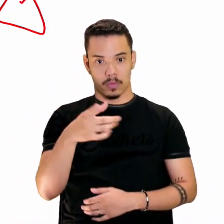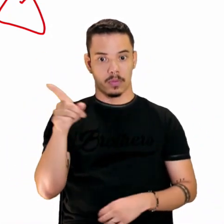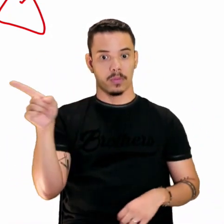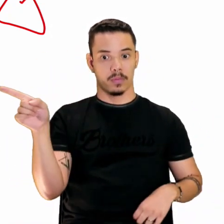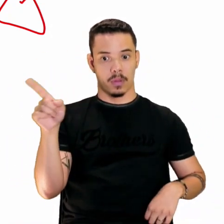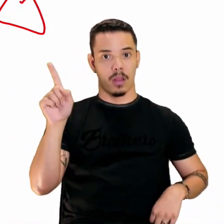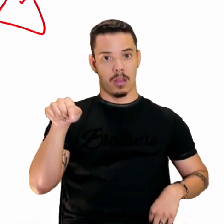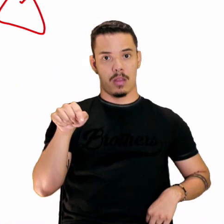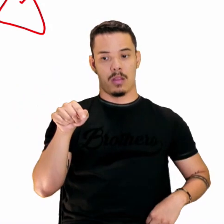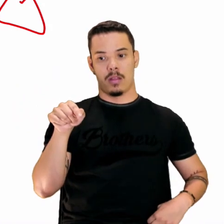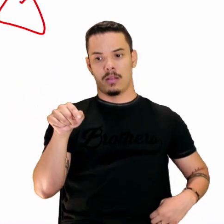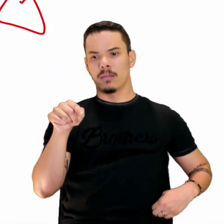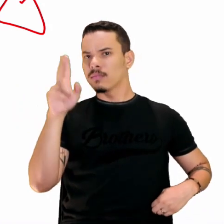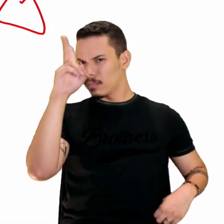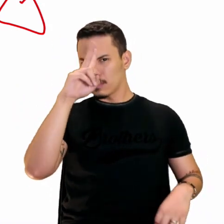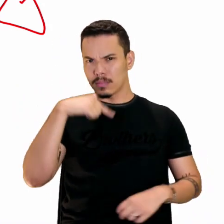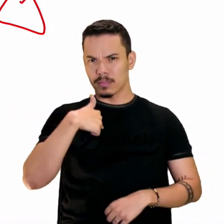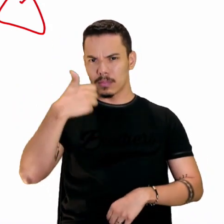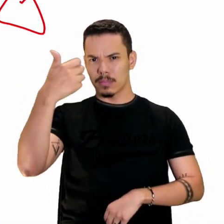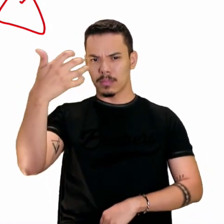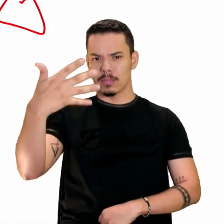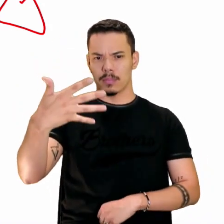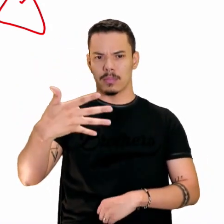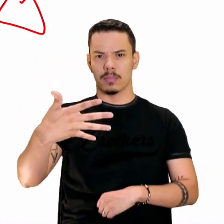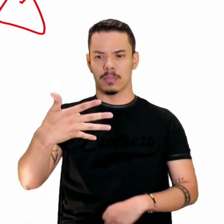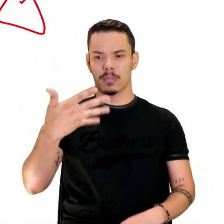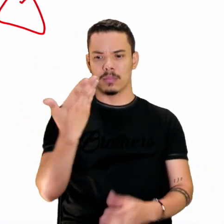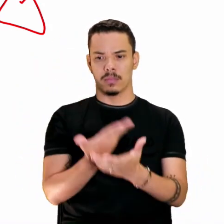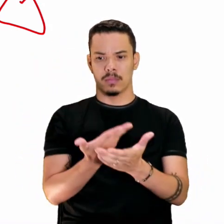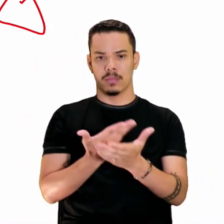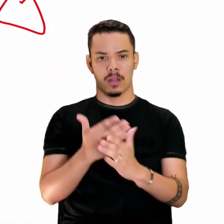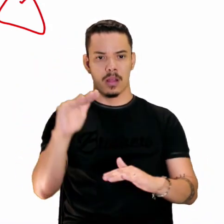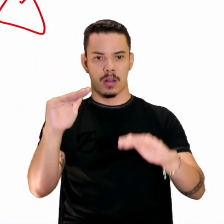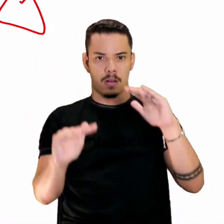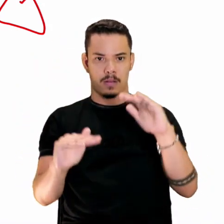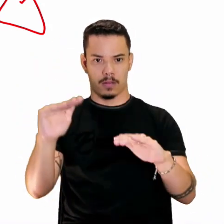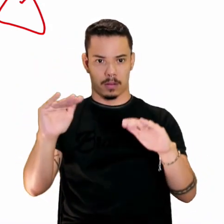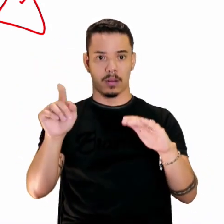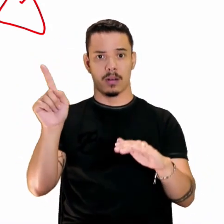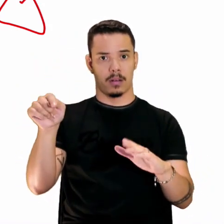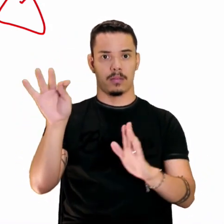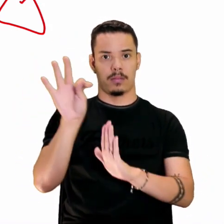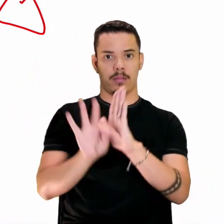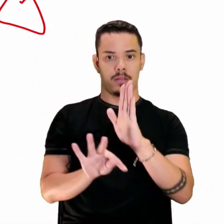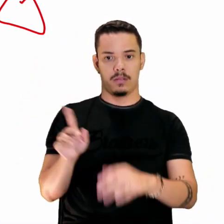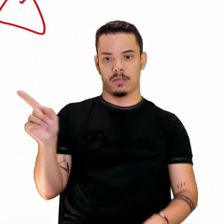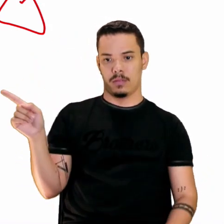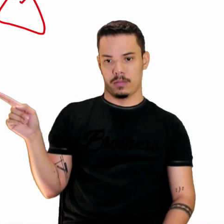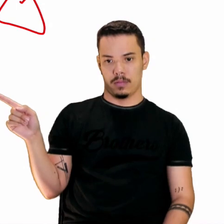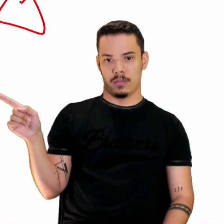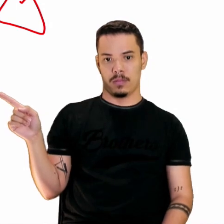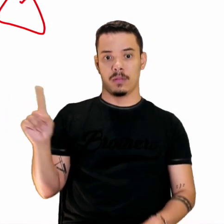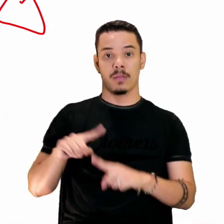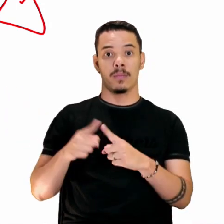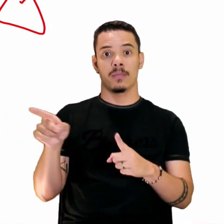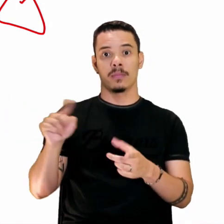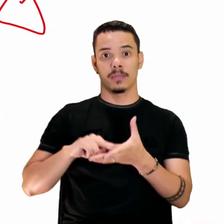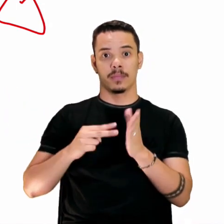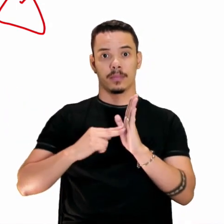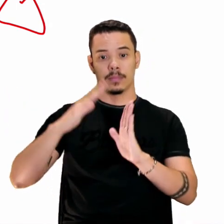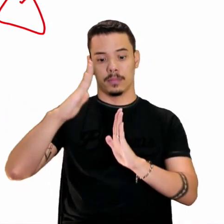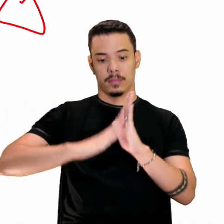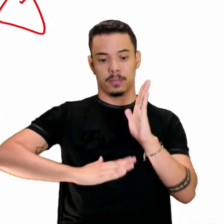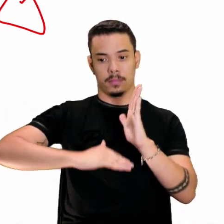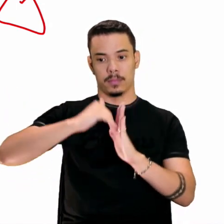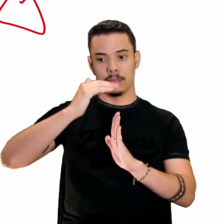texto, né, gente? Lembra que nós já falamos isso lá no nivelamento. É um texto. Mas esse gênero aqui é uma pintura, certo?